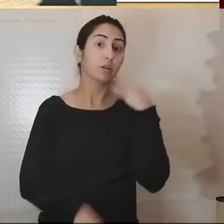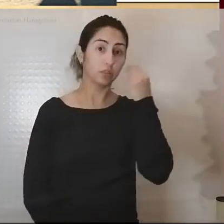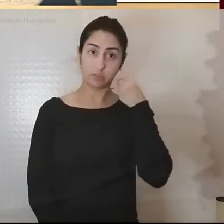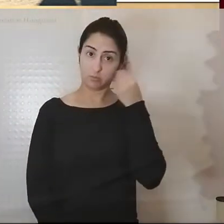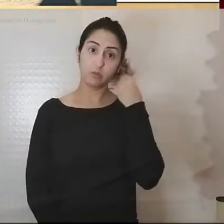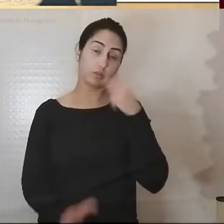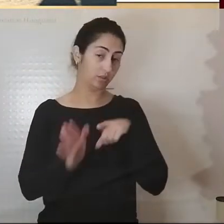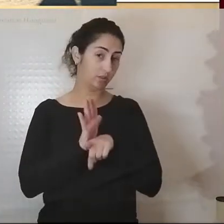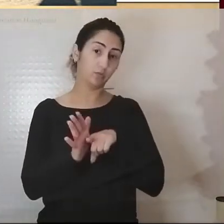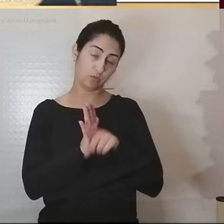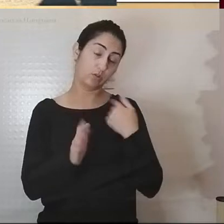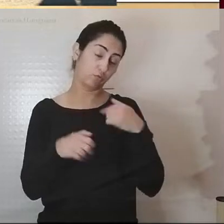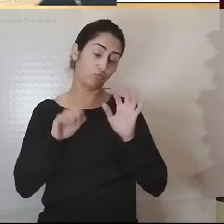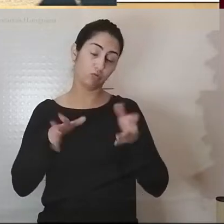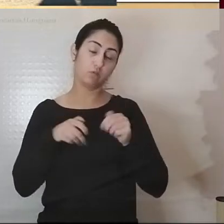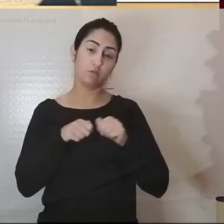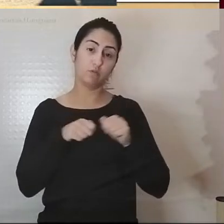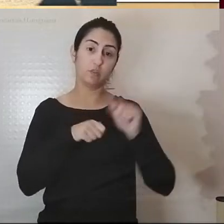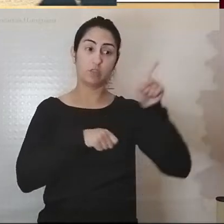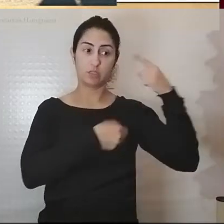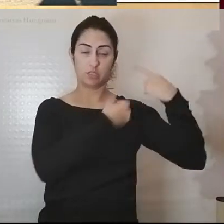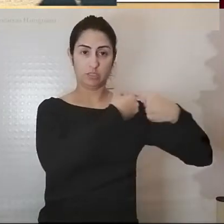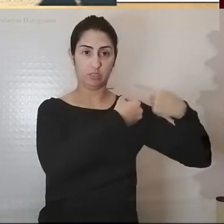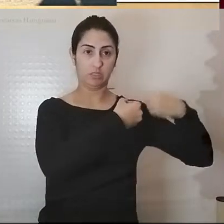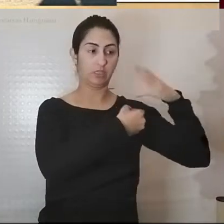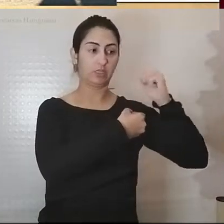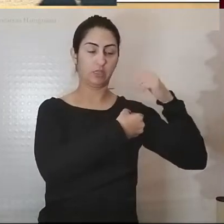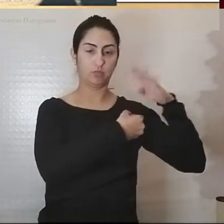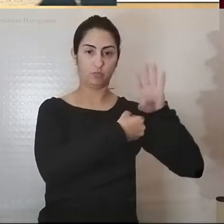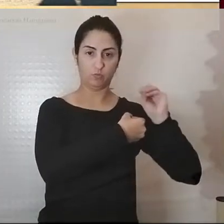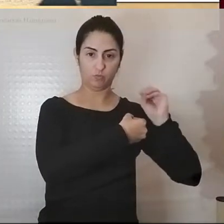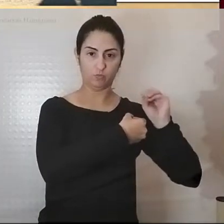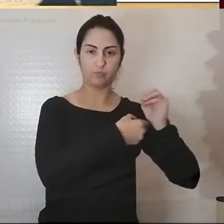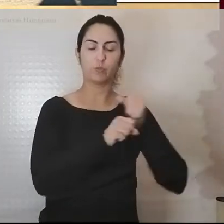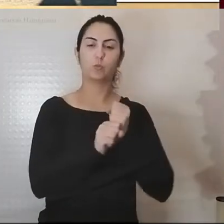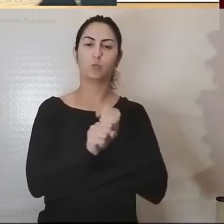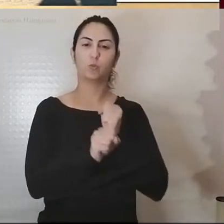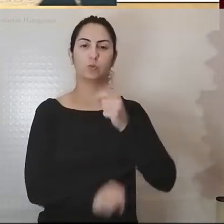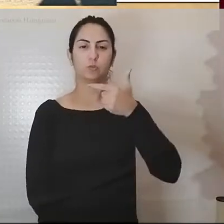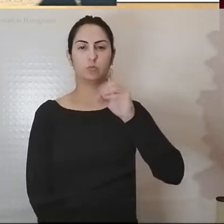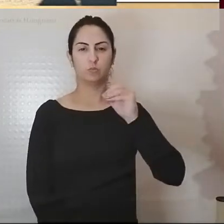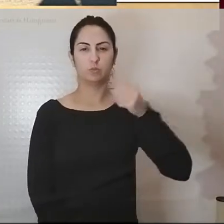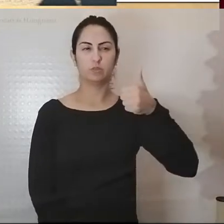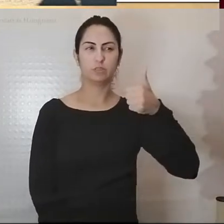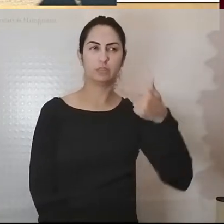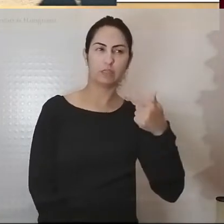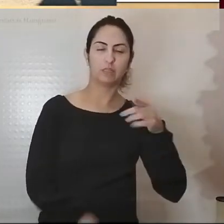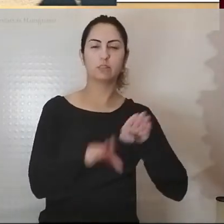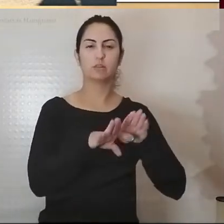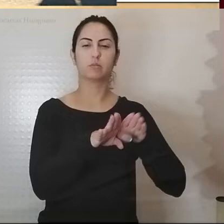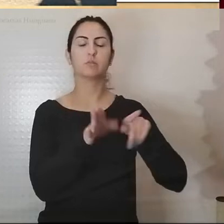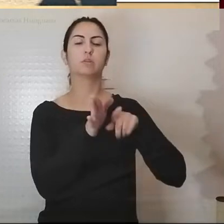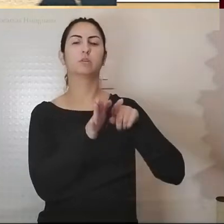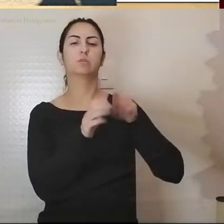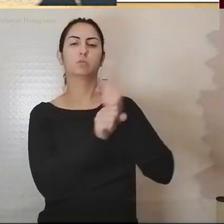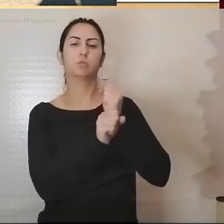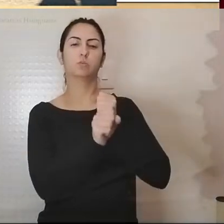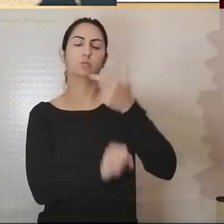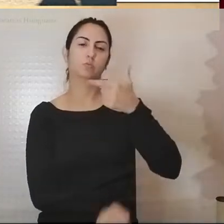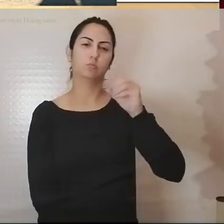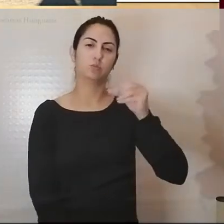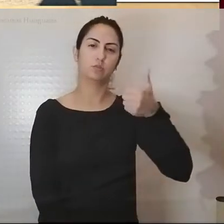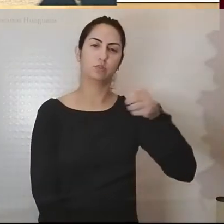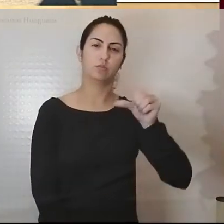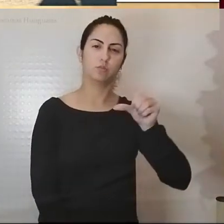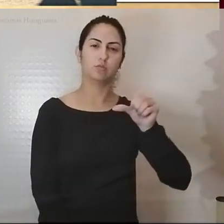pesquisa que realizei na província de Cabo Delgado em 2017, em 2019, procurei captar